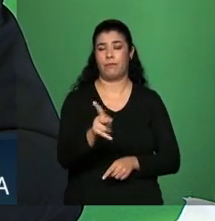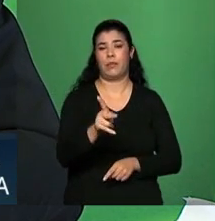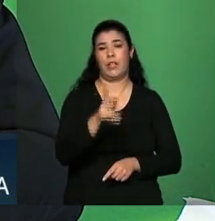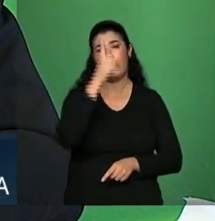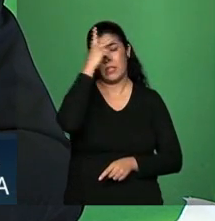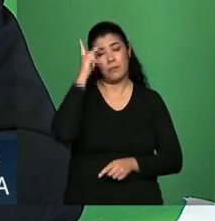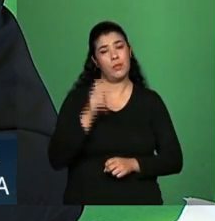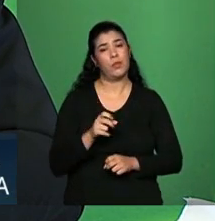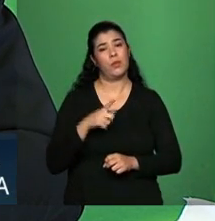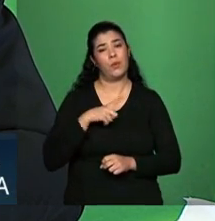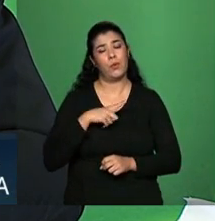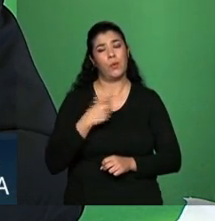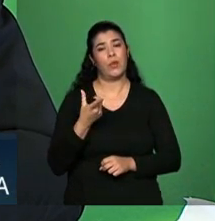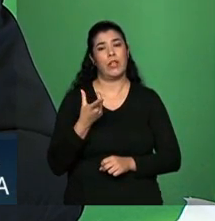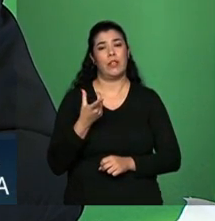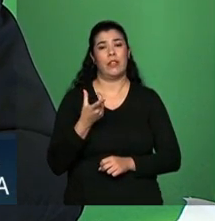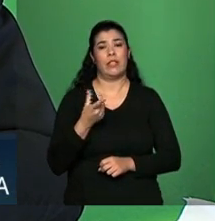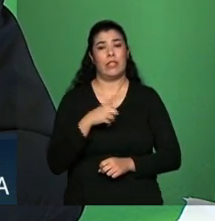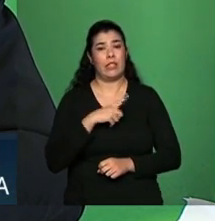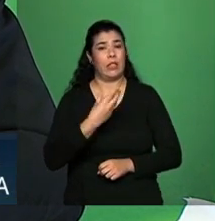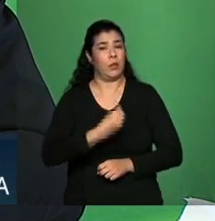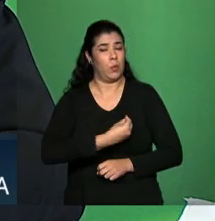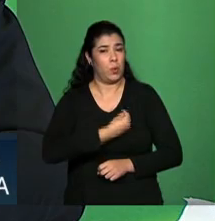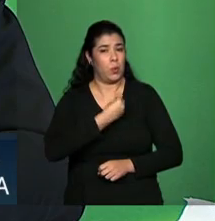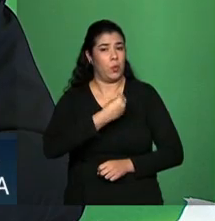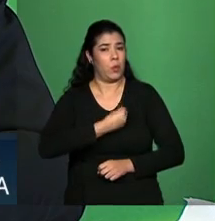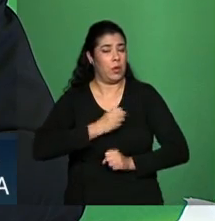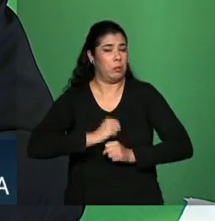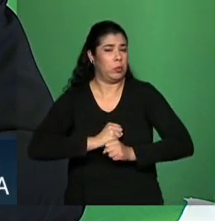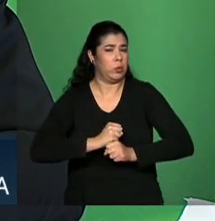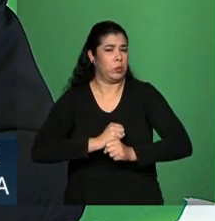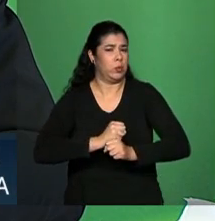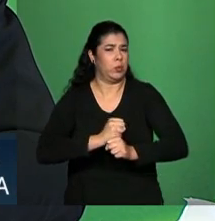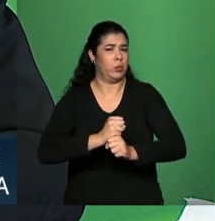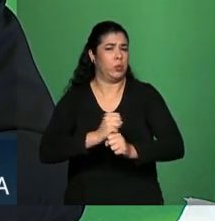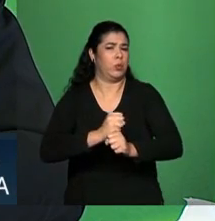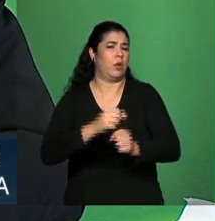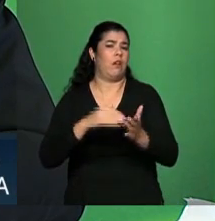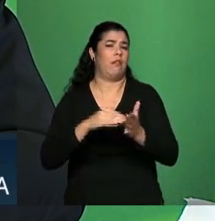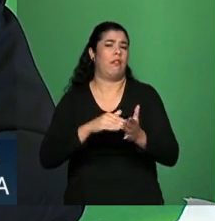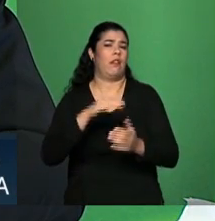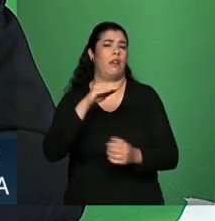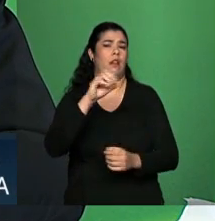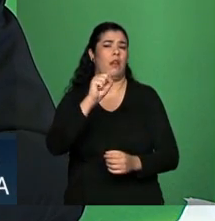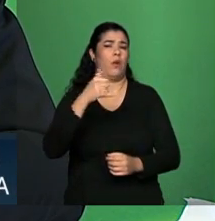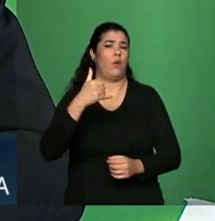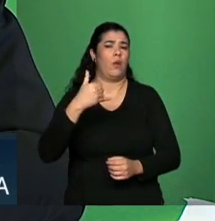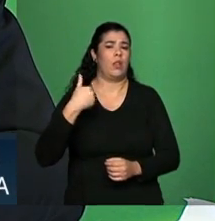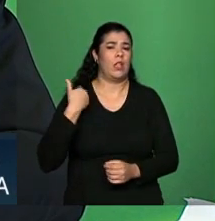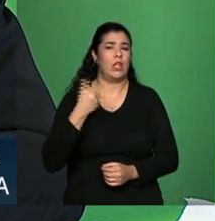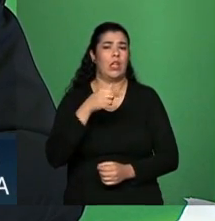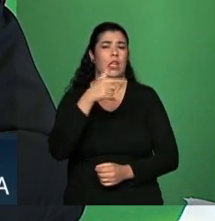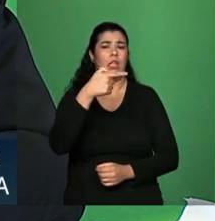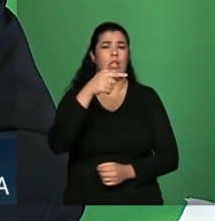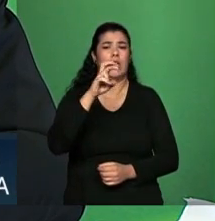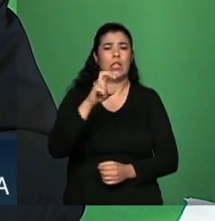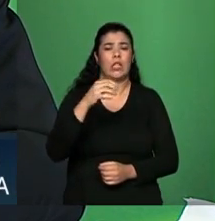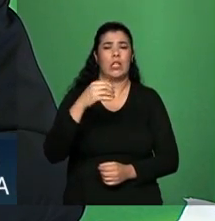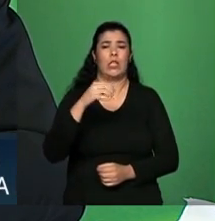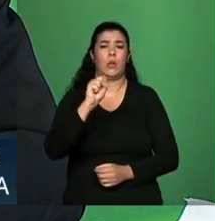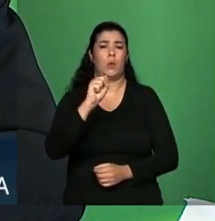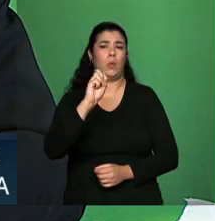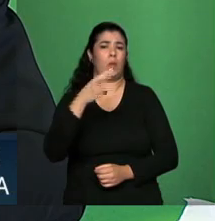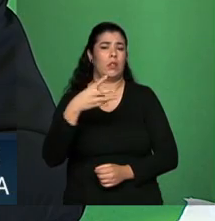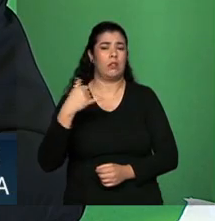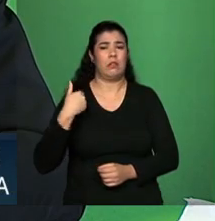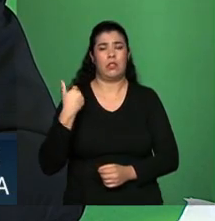aposenta, que tem vida até 80 anos, 75, 78, 83.